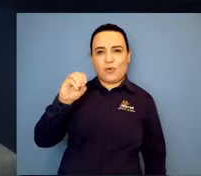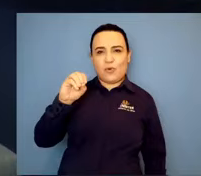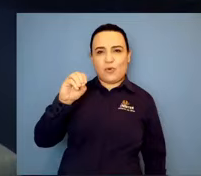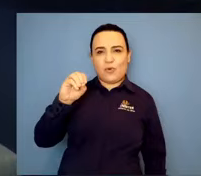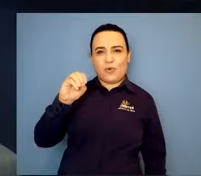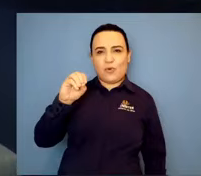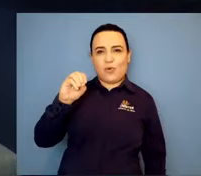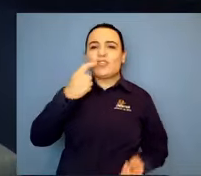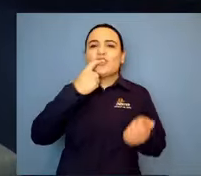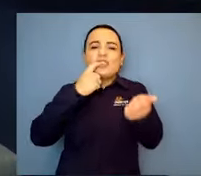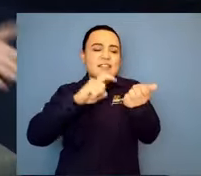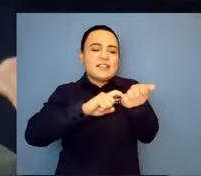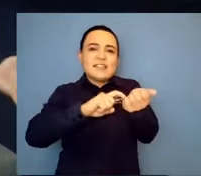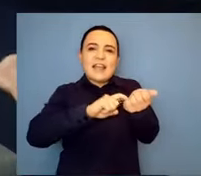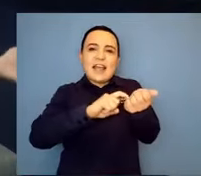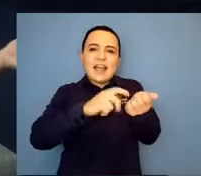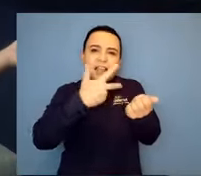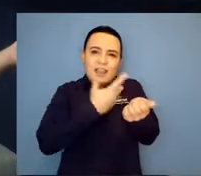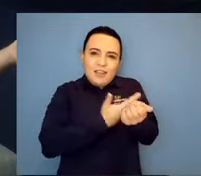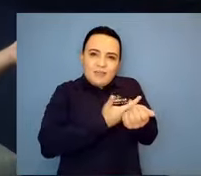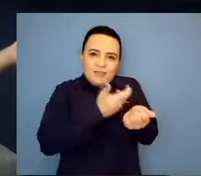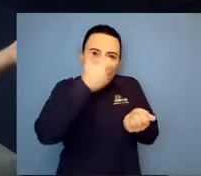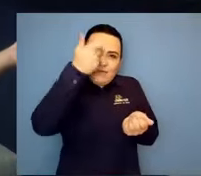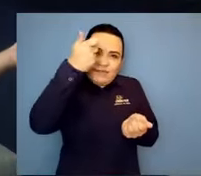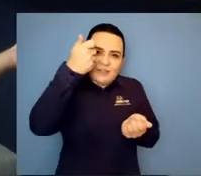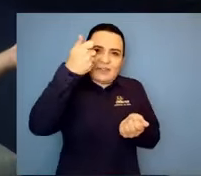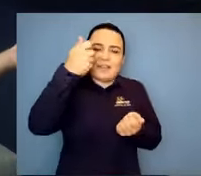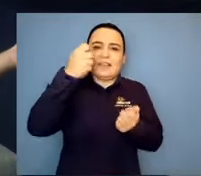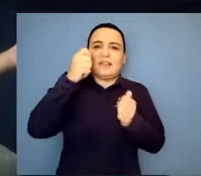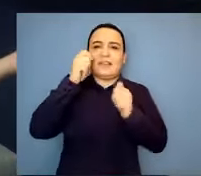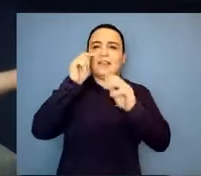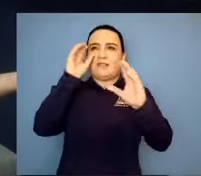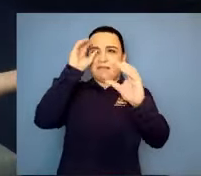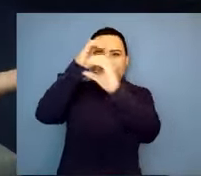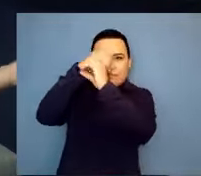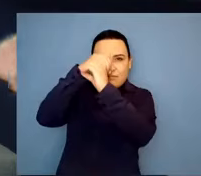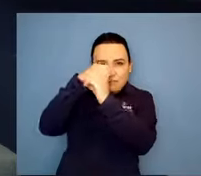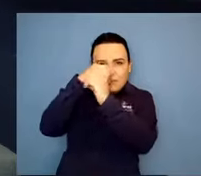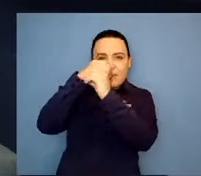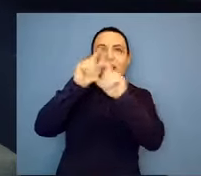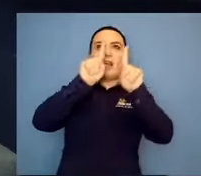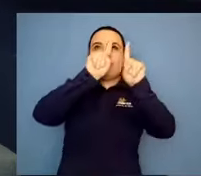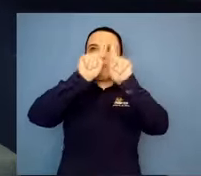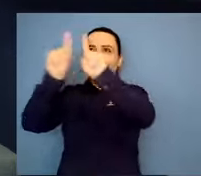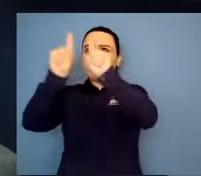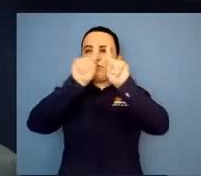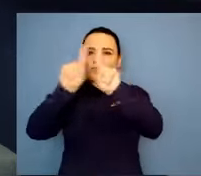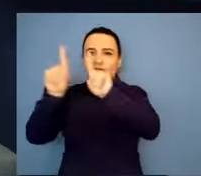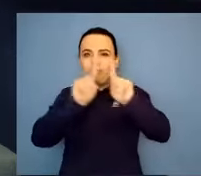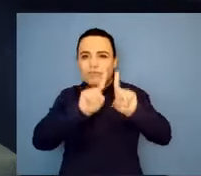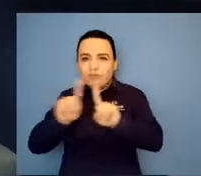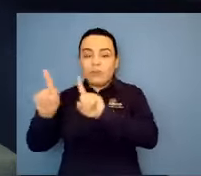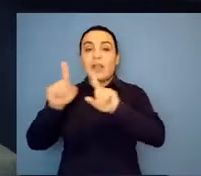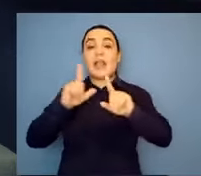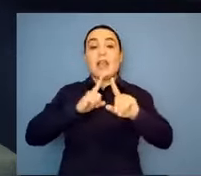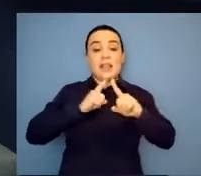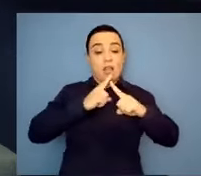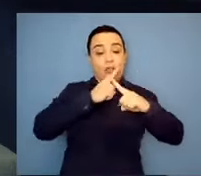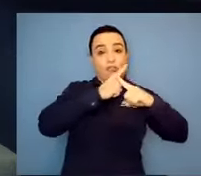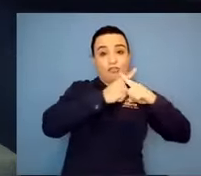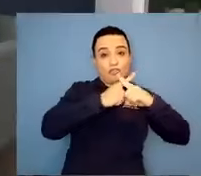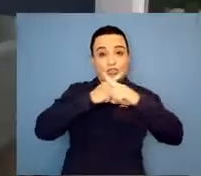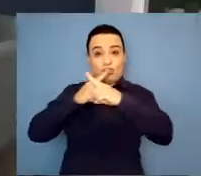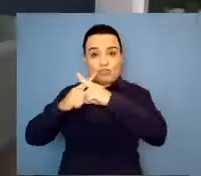meu X defeituoso. Mas, claro, que eu não sabia. Sim. Né? Eu não sabia que eu tinha um X defeituoso.